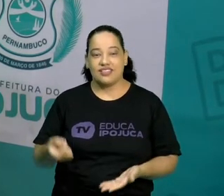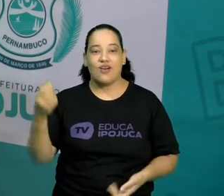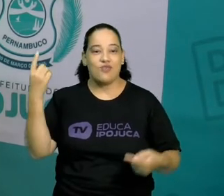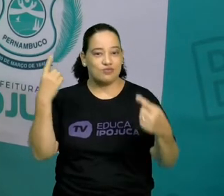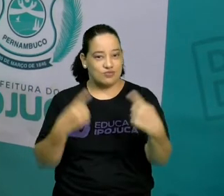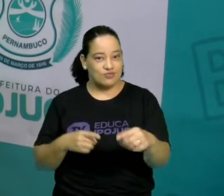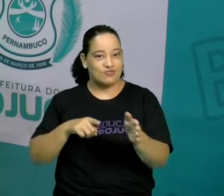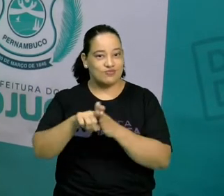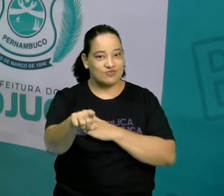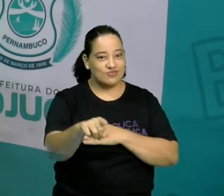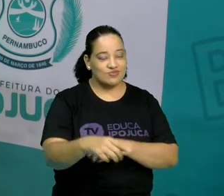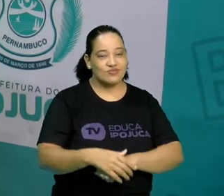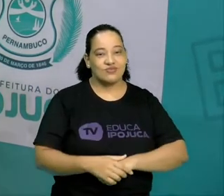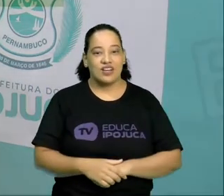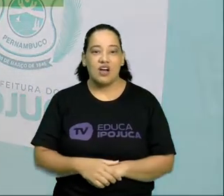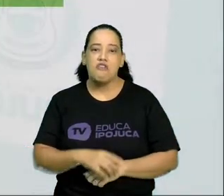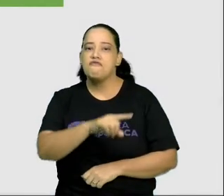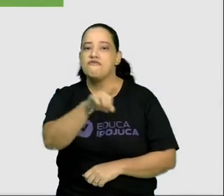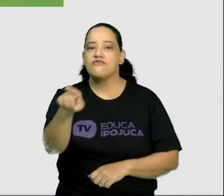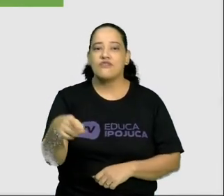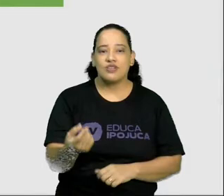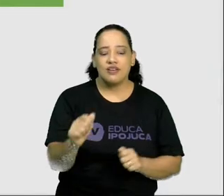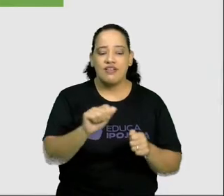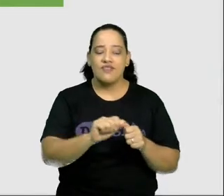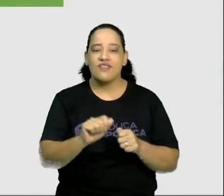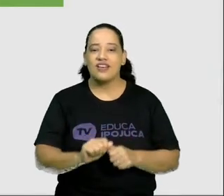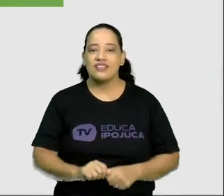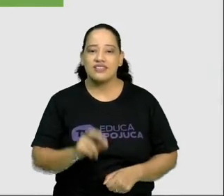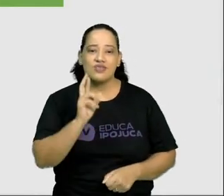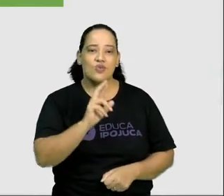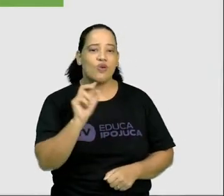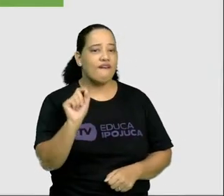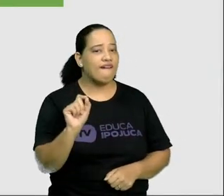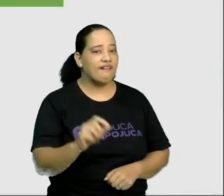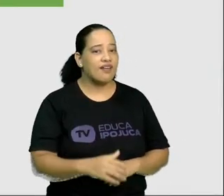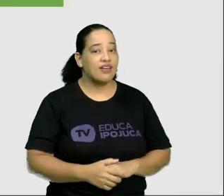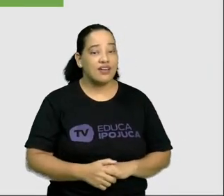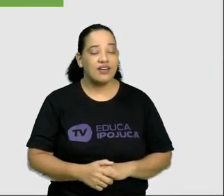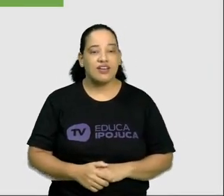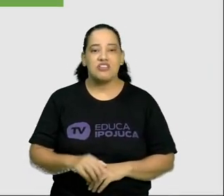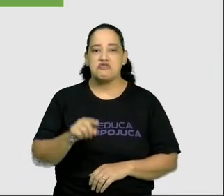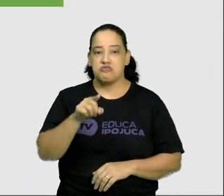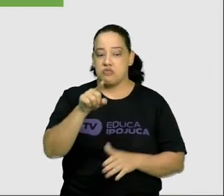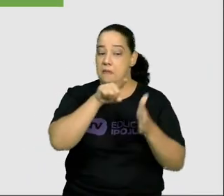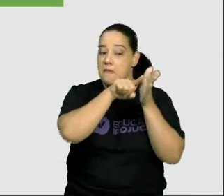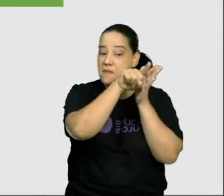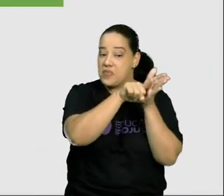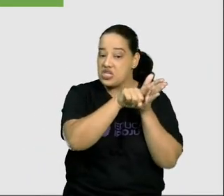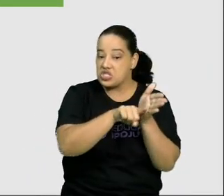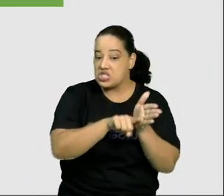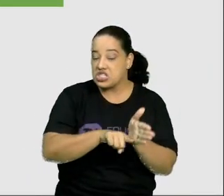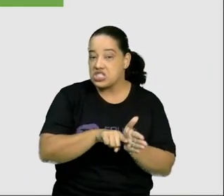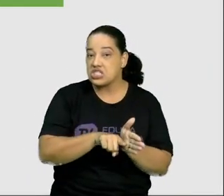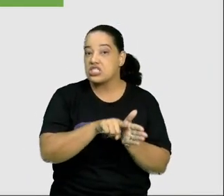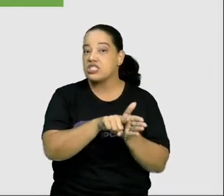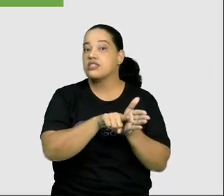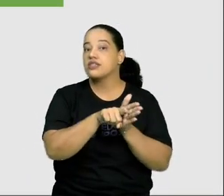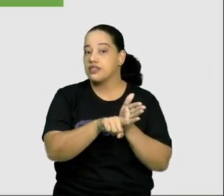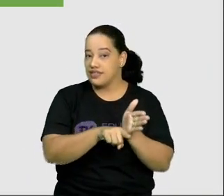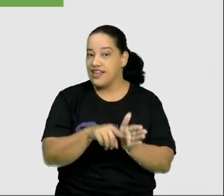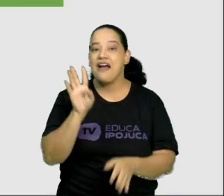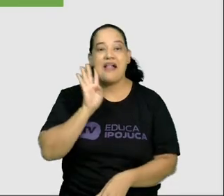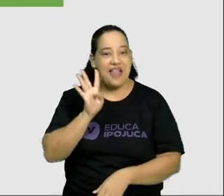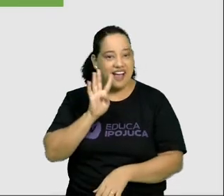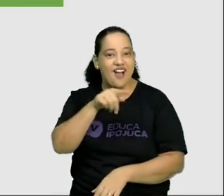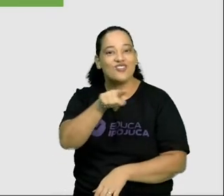desafio de hoje. E o que vocês vão fazer no nosso desafio? Vocês irão fazer uma pesquisa. É legal, né?